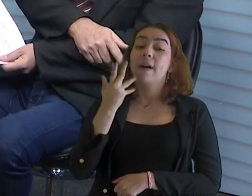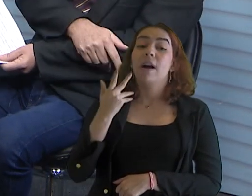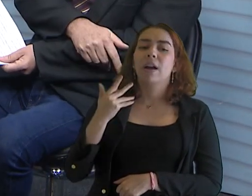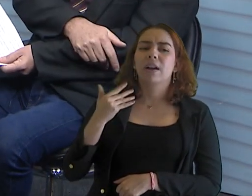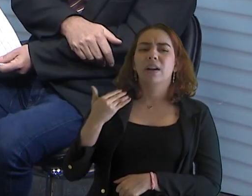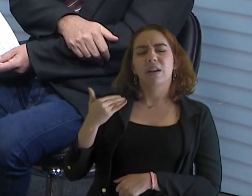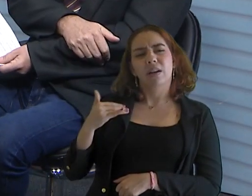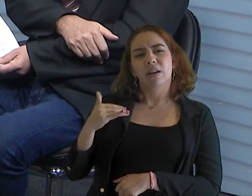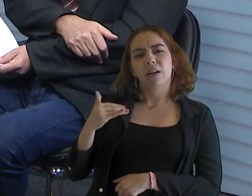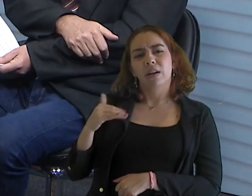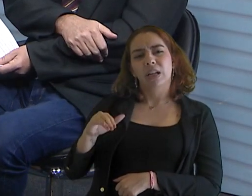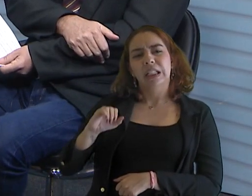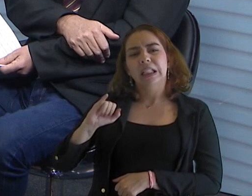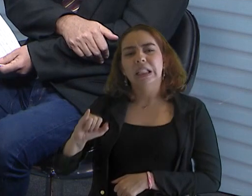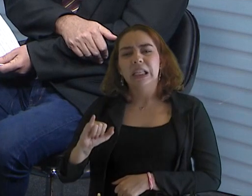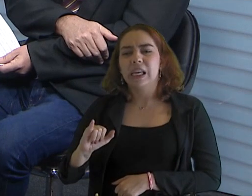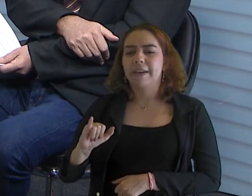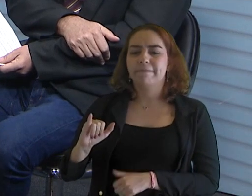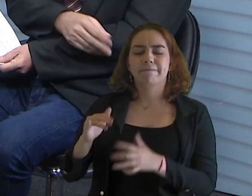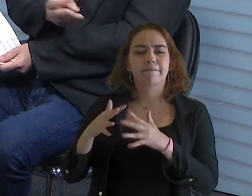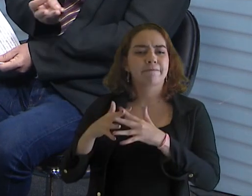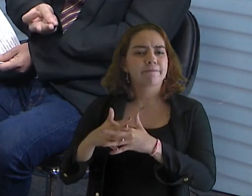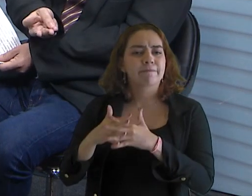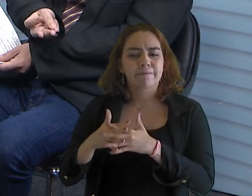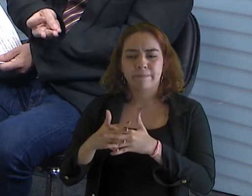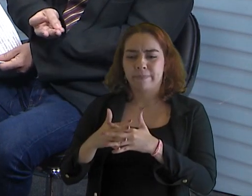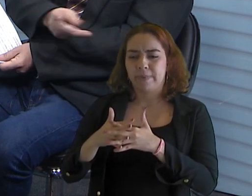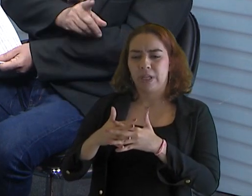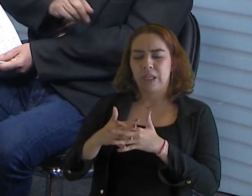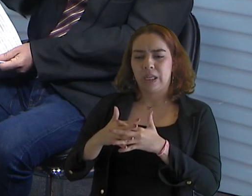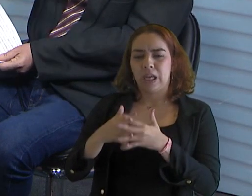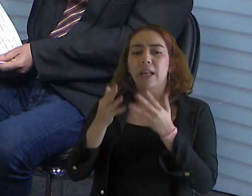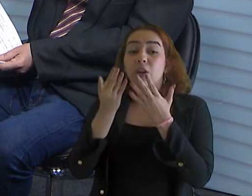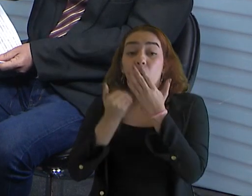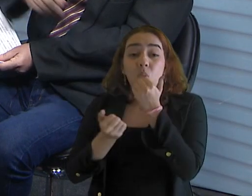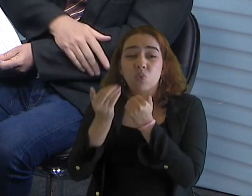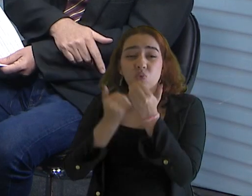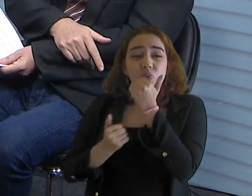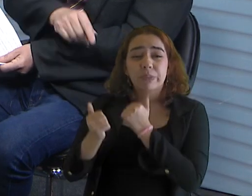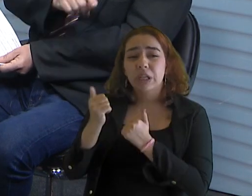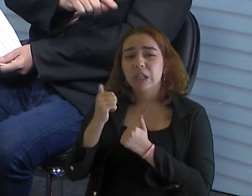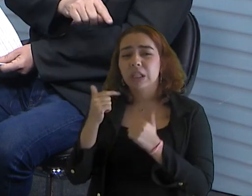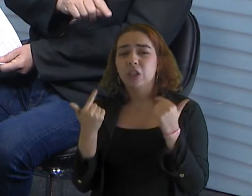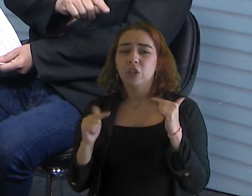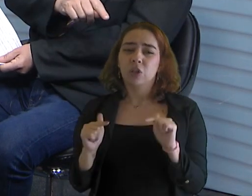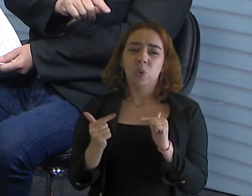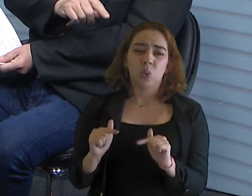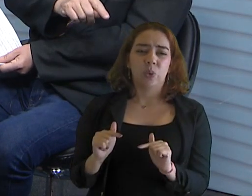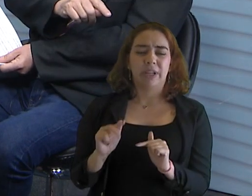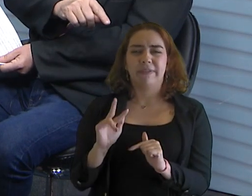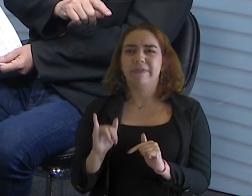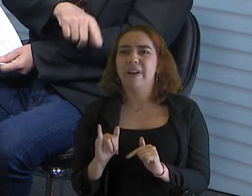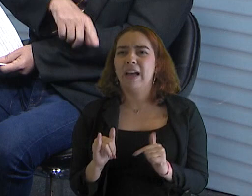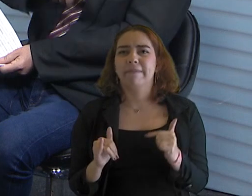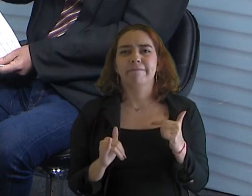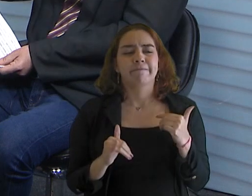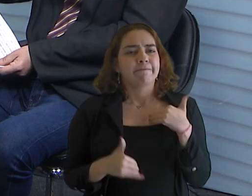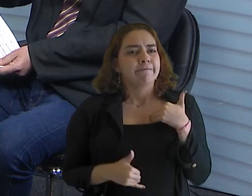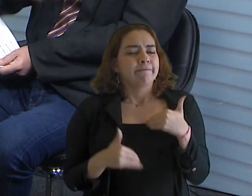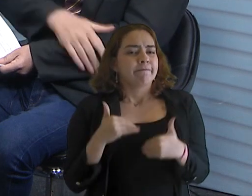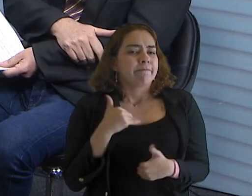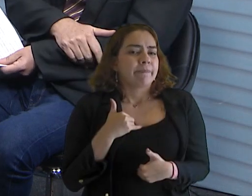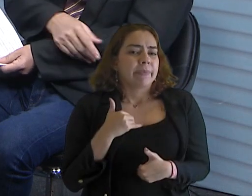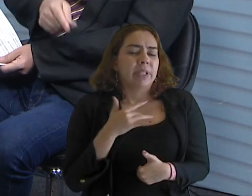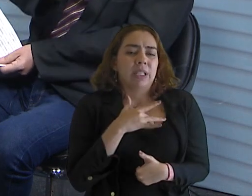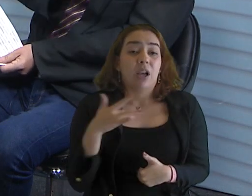Se a criança for mal resolvida, se ela for mal alimentada, isso vai ter sequelas. Se ela tiver problema na aprendizagem, vai ter